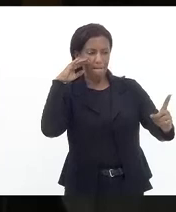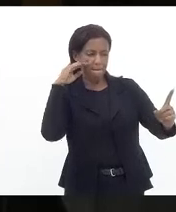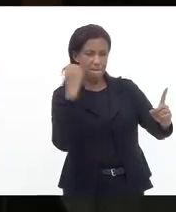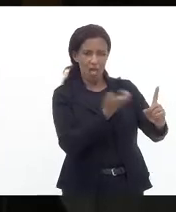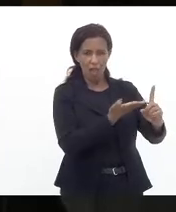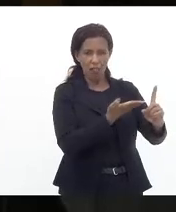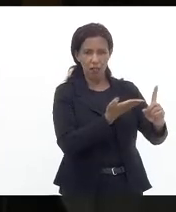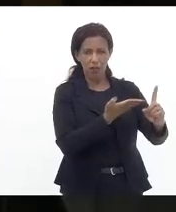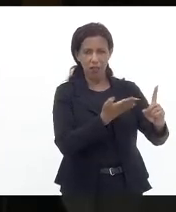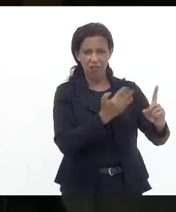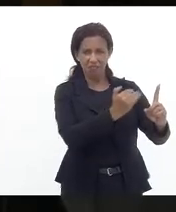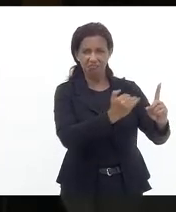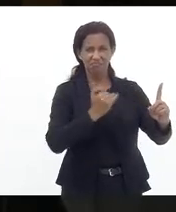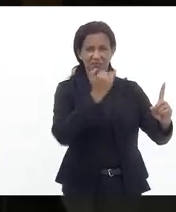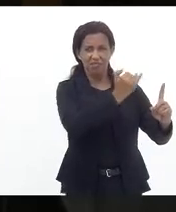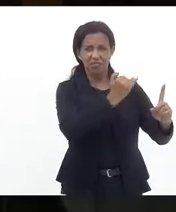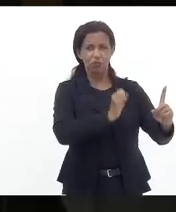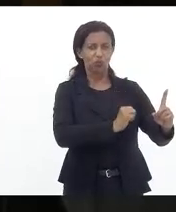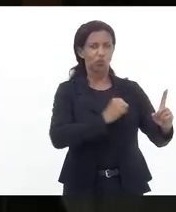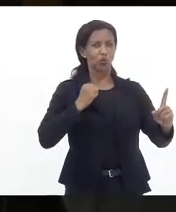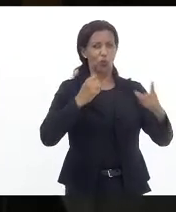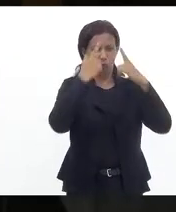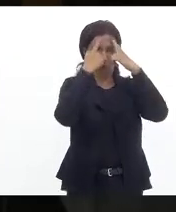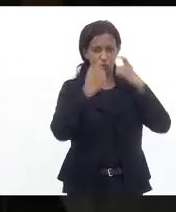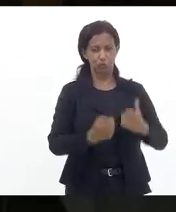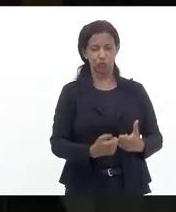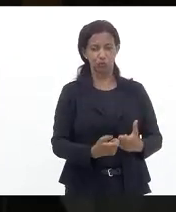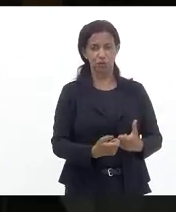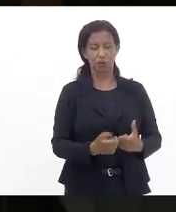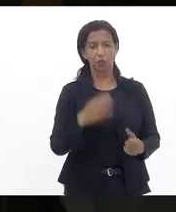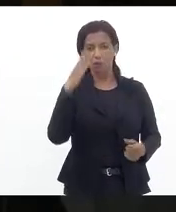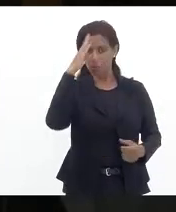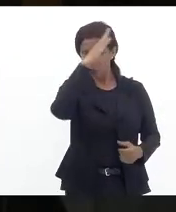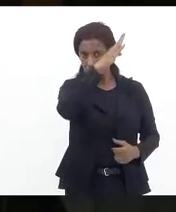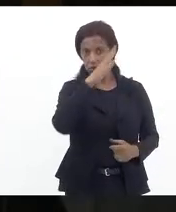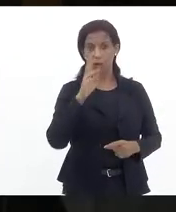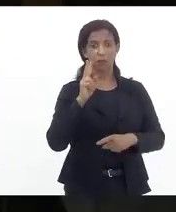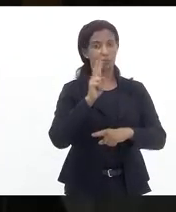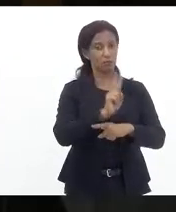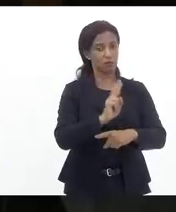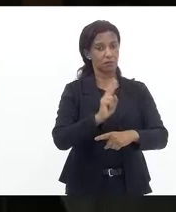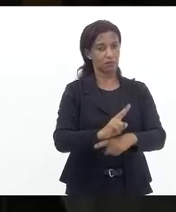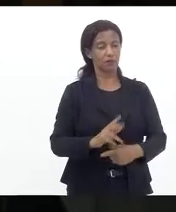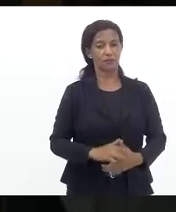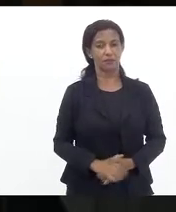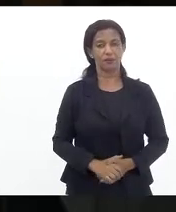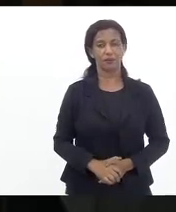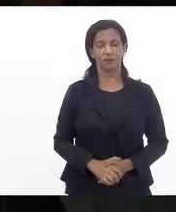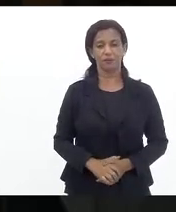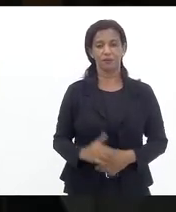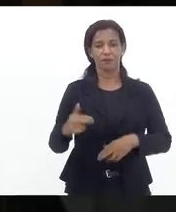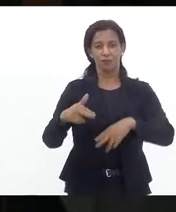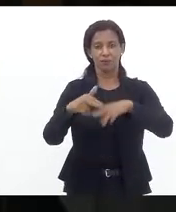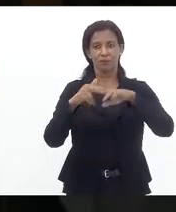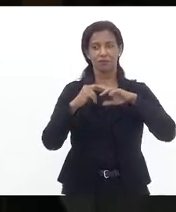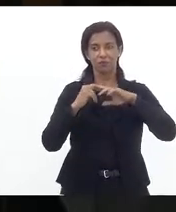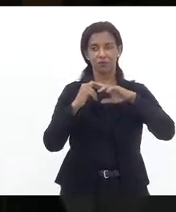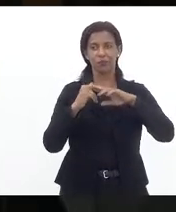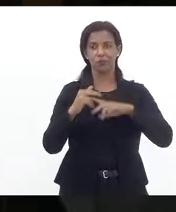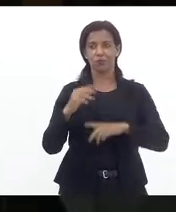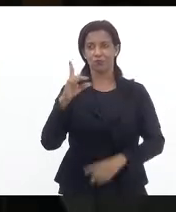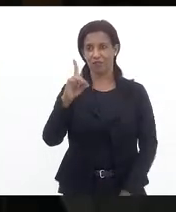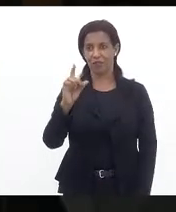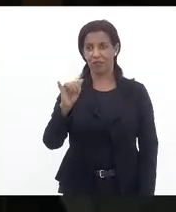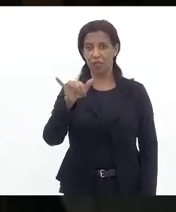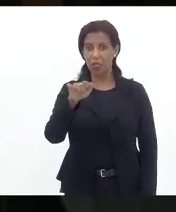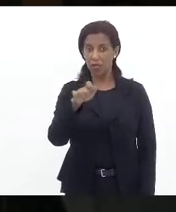é esse nível de ódio de violência que o bolsonarismo defende é por isso que o deputado Daniel